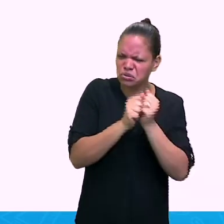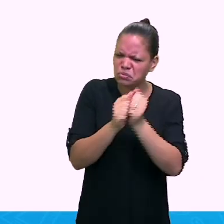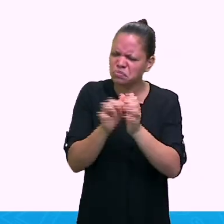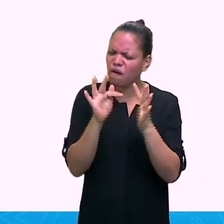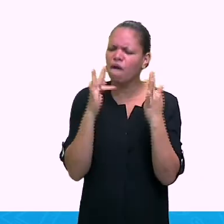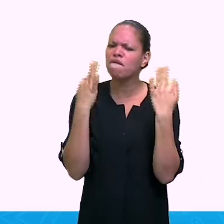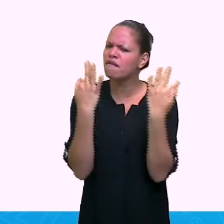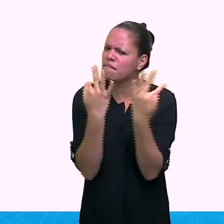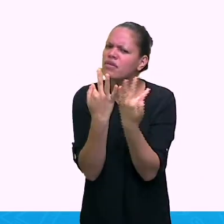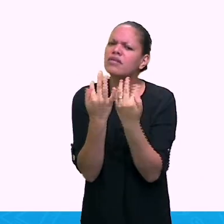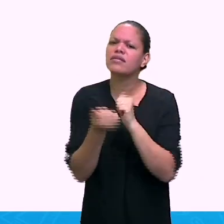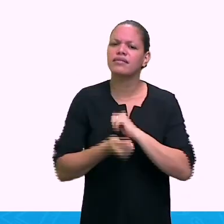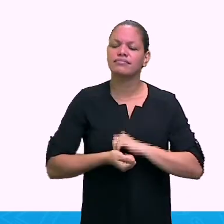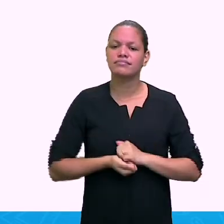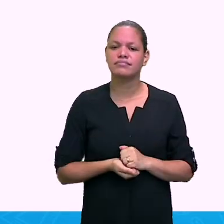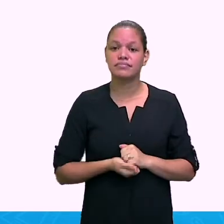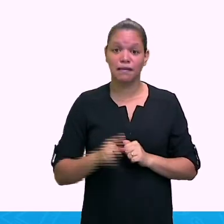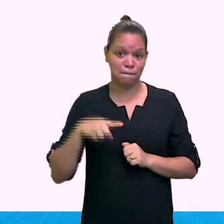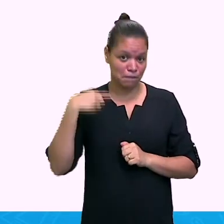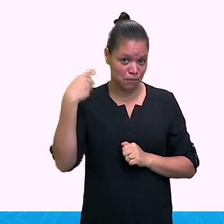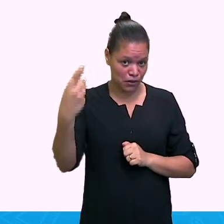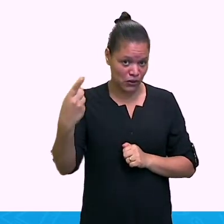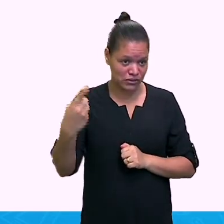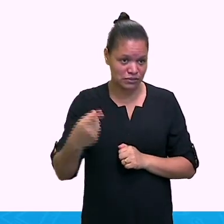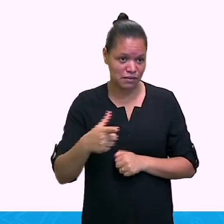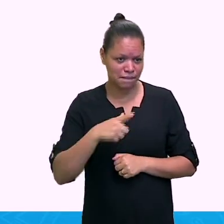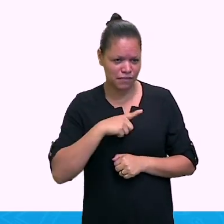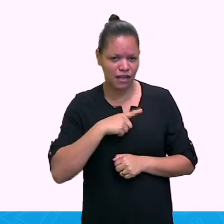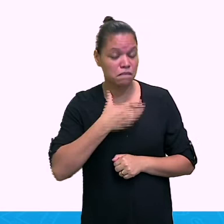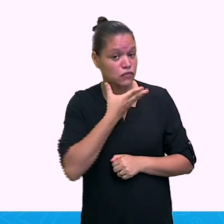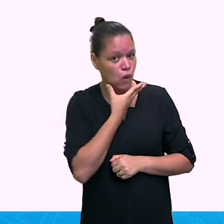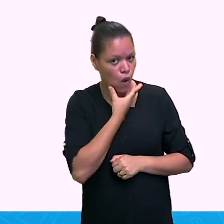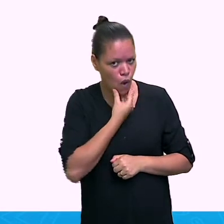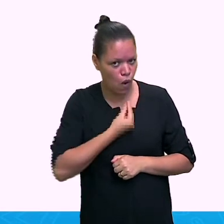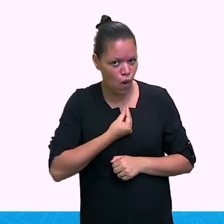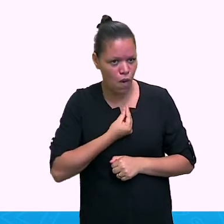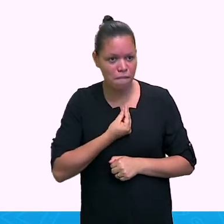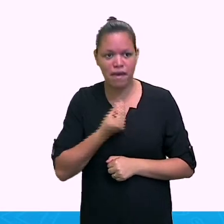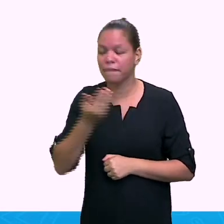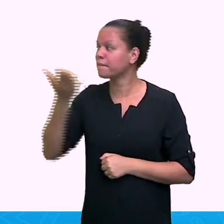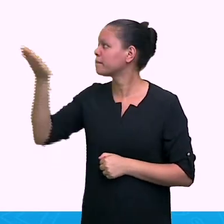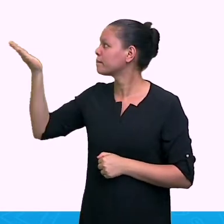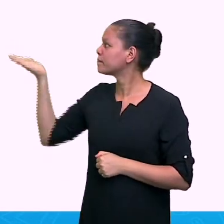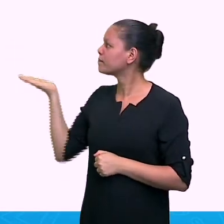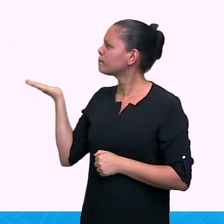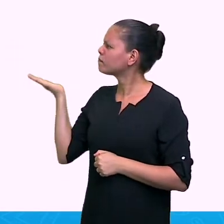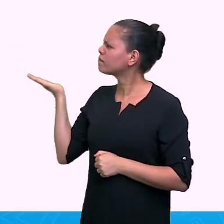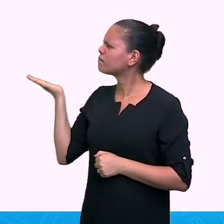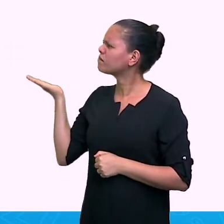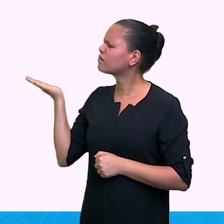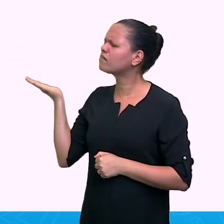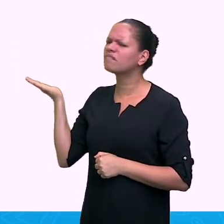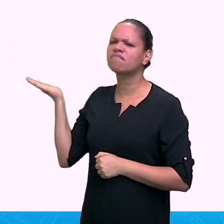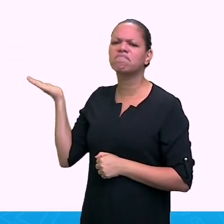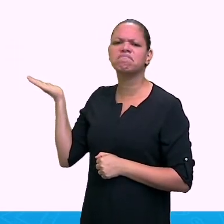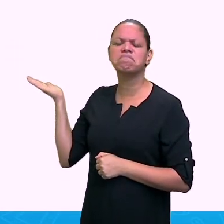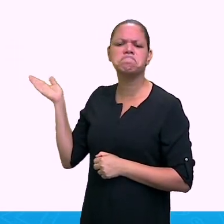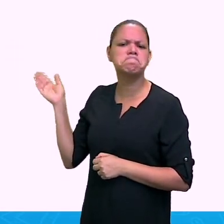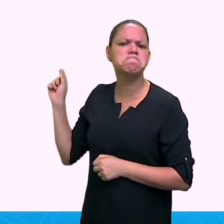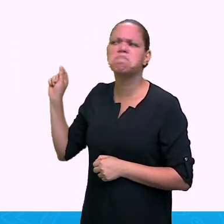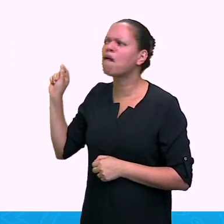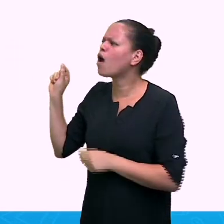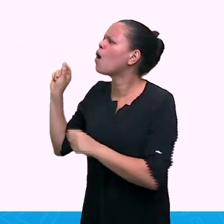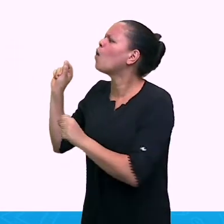ok? Vamos à próxima. Nós temos um homem aqui. Então, nós vamos falar all about him.